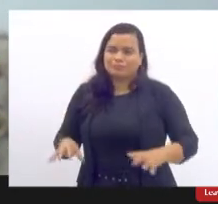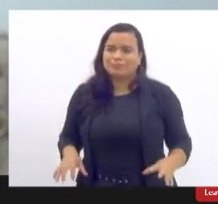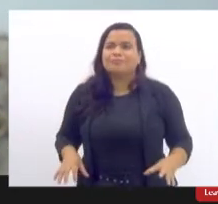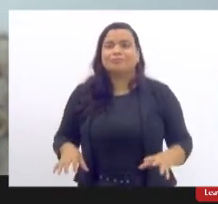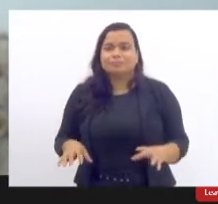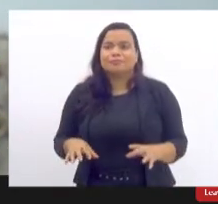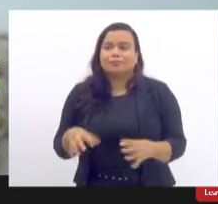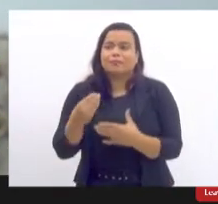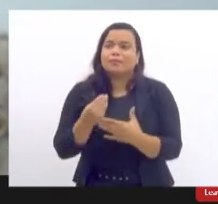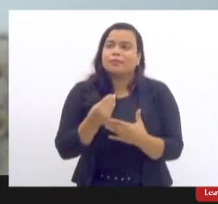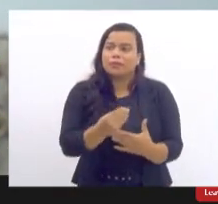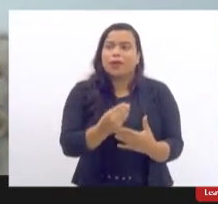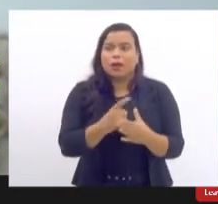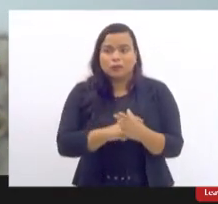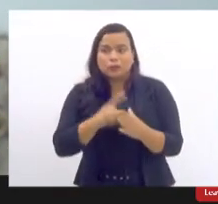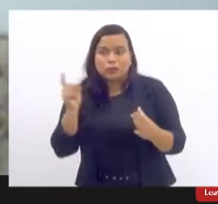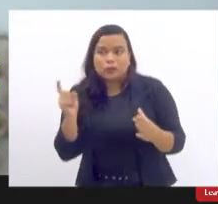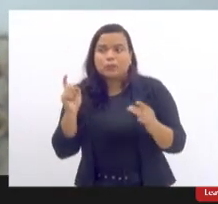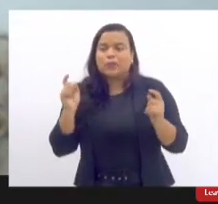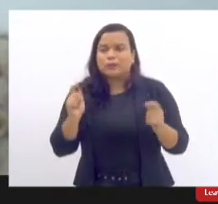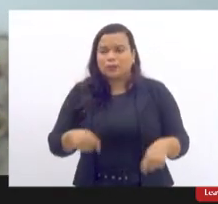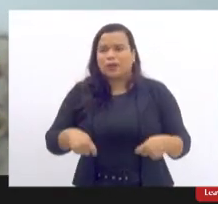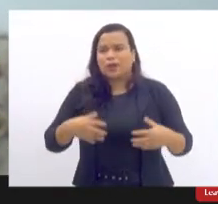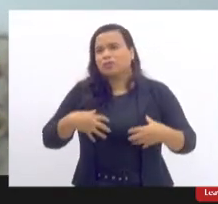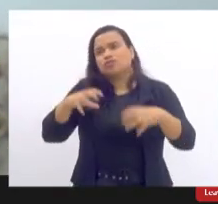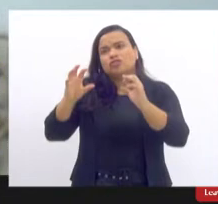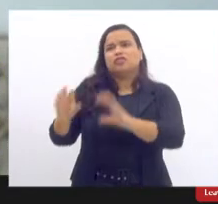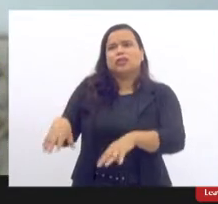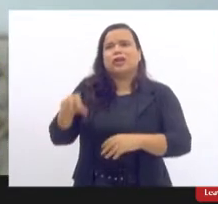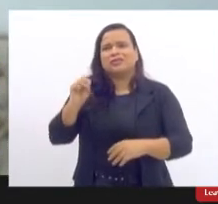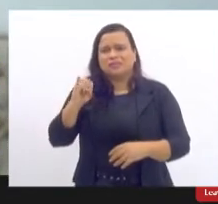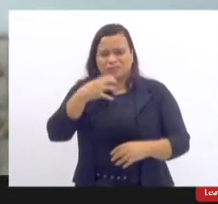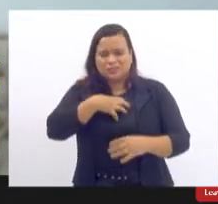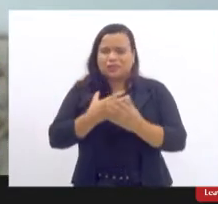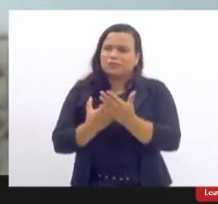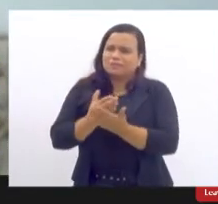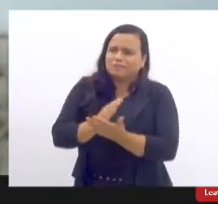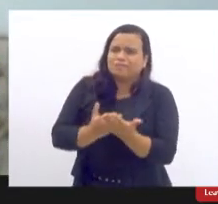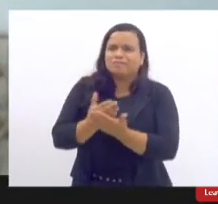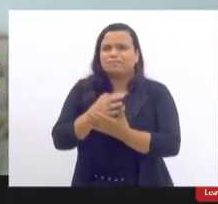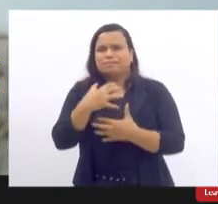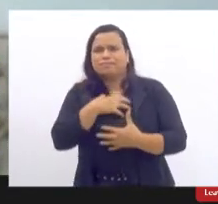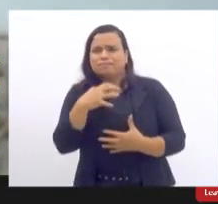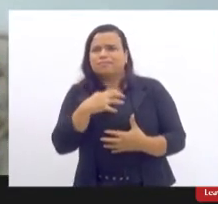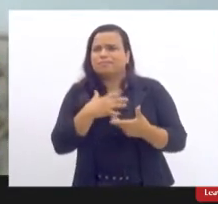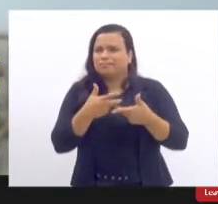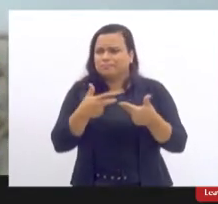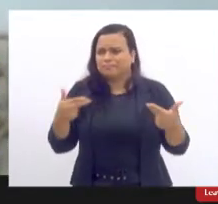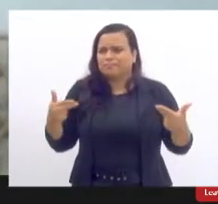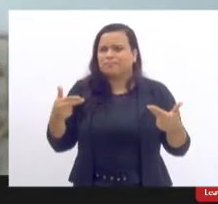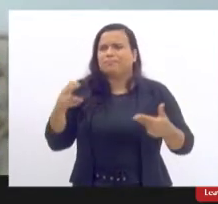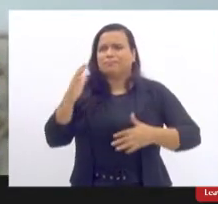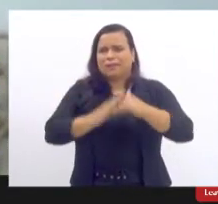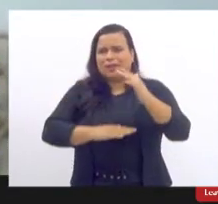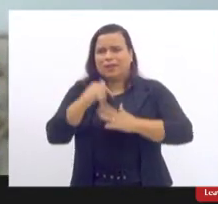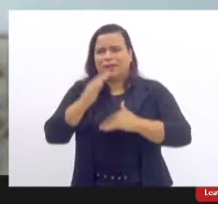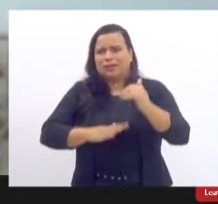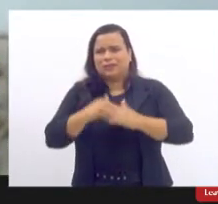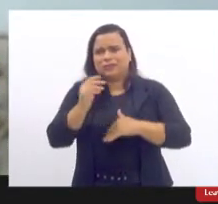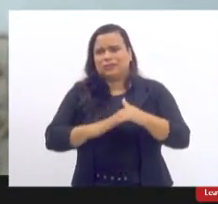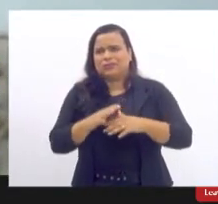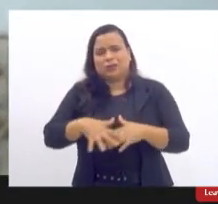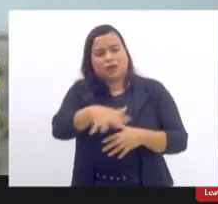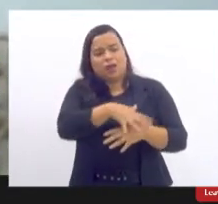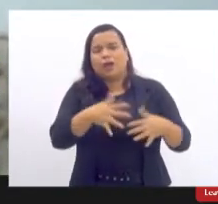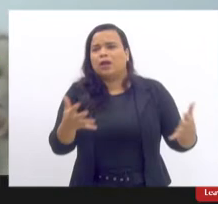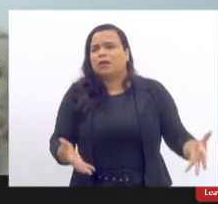autonomia para tirar alguma coisa que a gente sabe que diz respeito a uma prática de inclusão social,